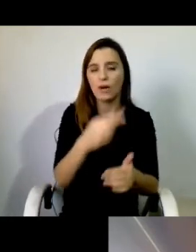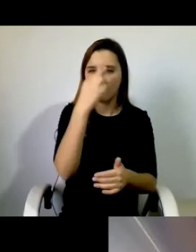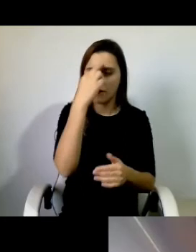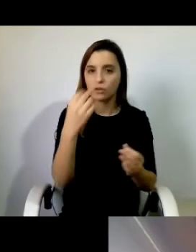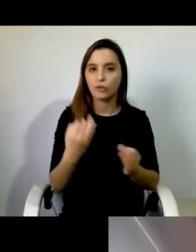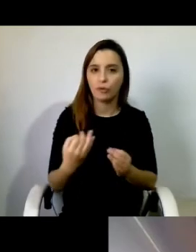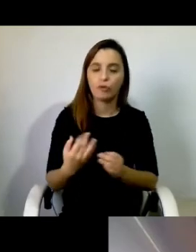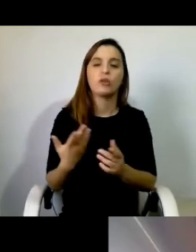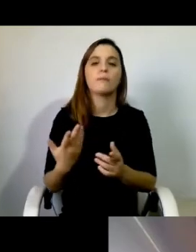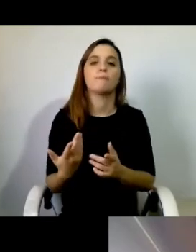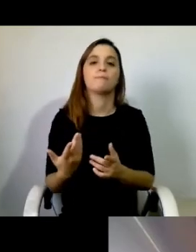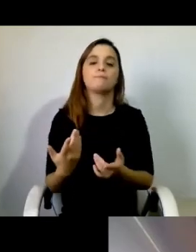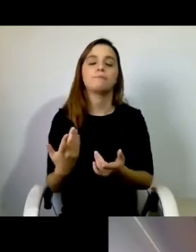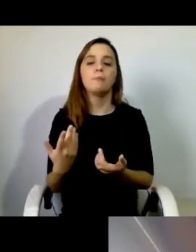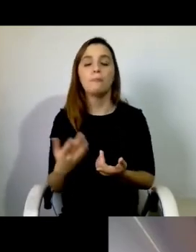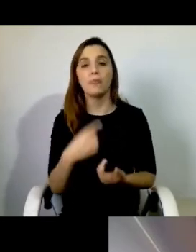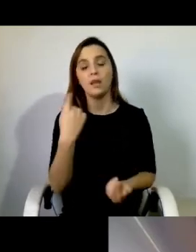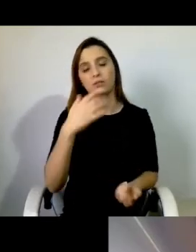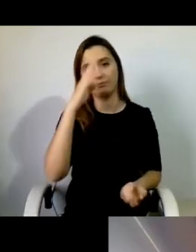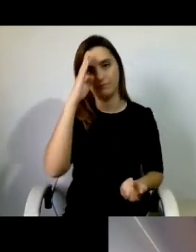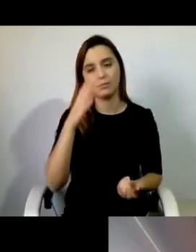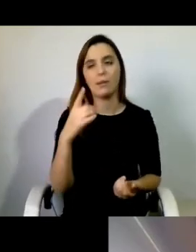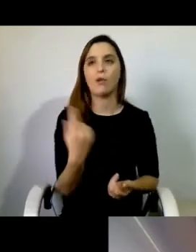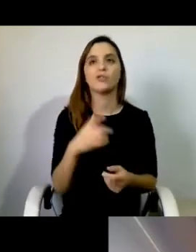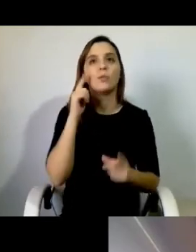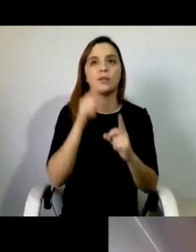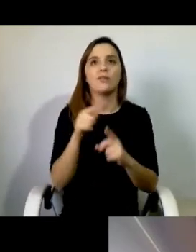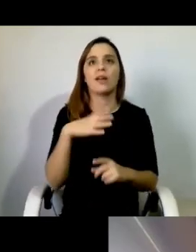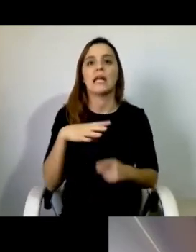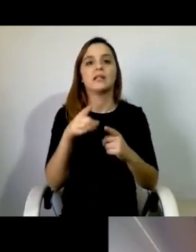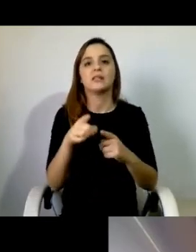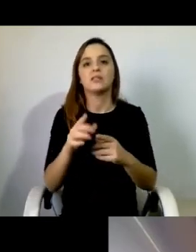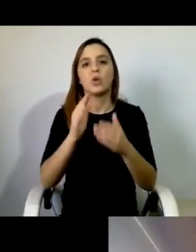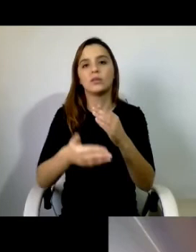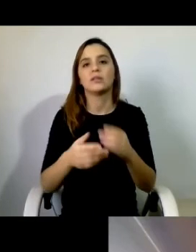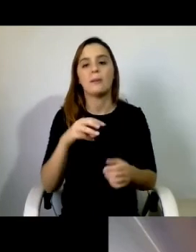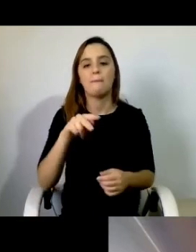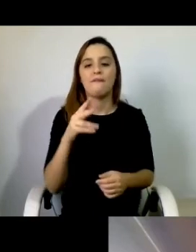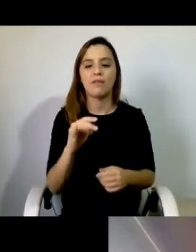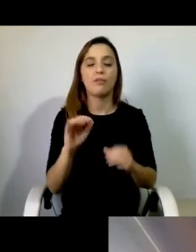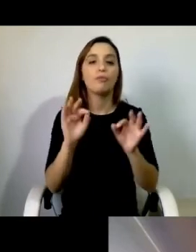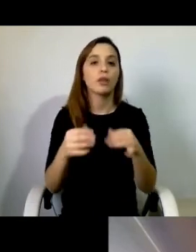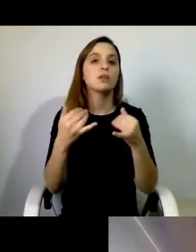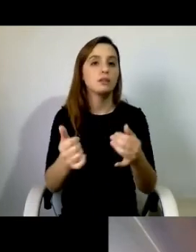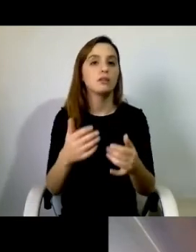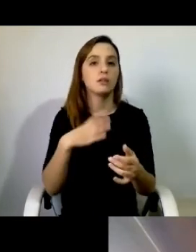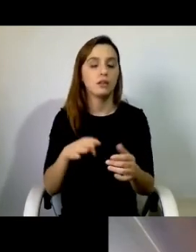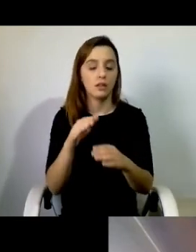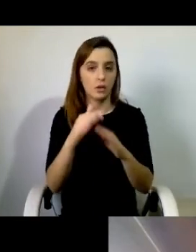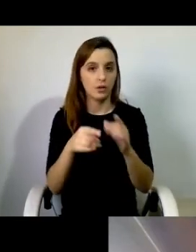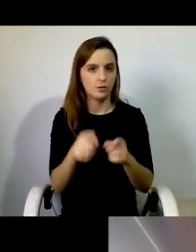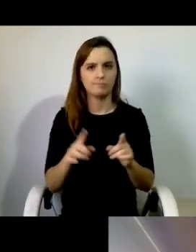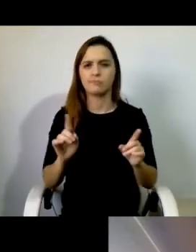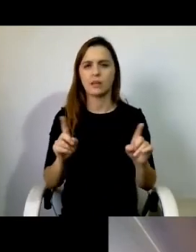beneficiavam. E nós sabemos que não é isso que nós queremos que aconteça no final do MAVI. Aquilo que nós queremos que aconteça no final do MAVI